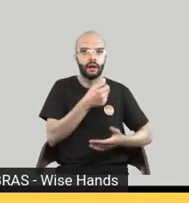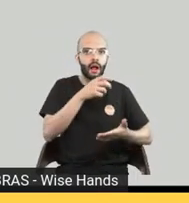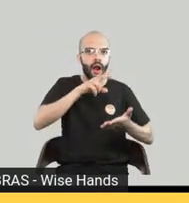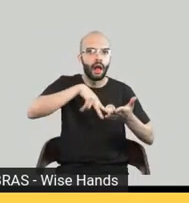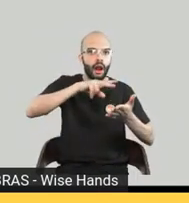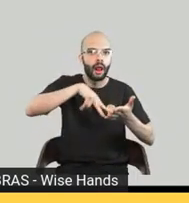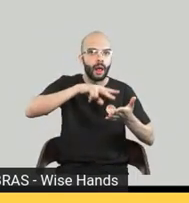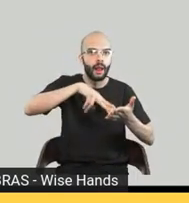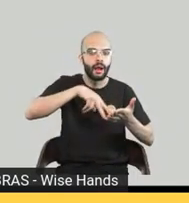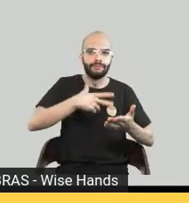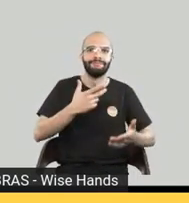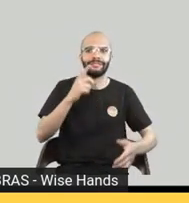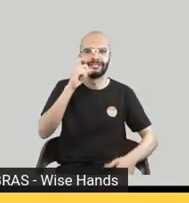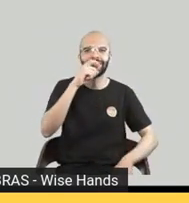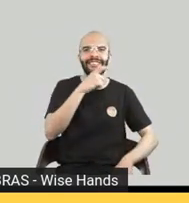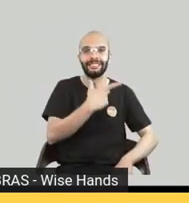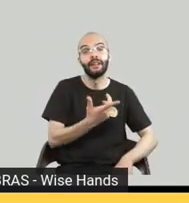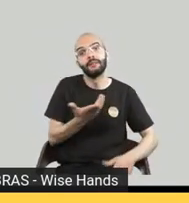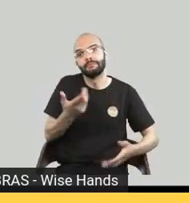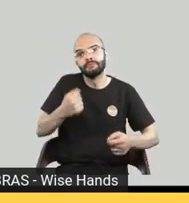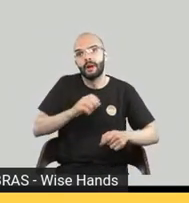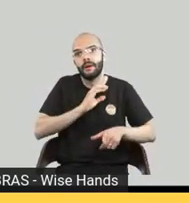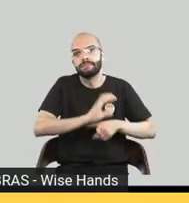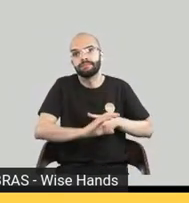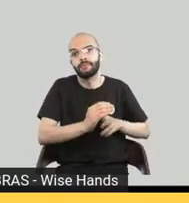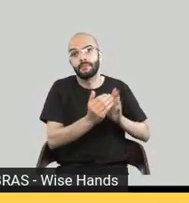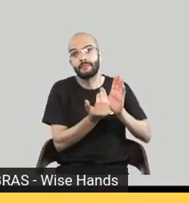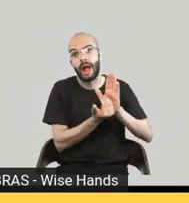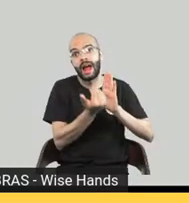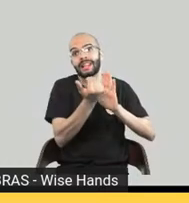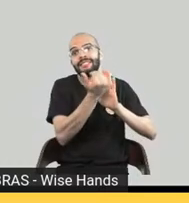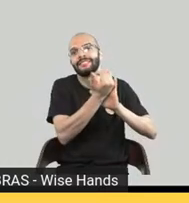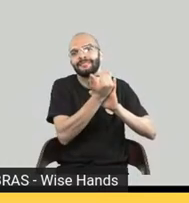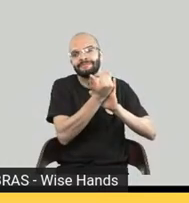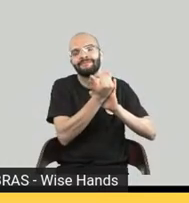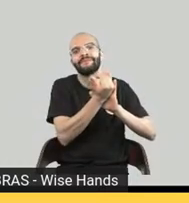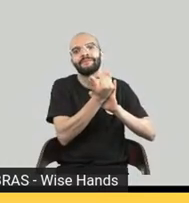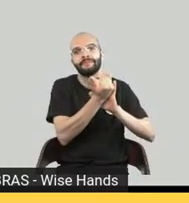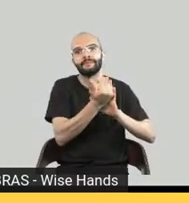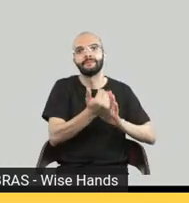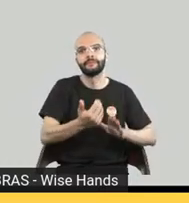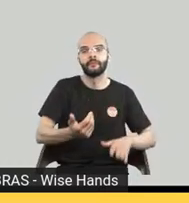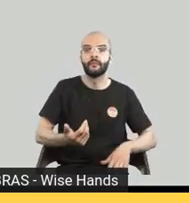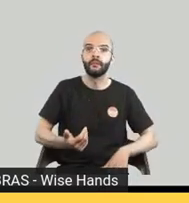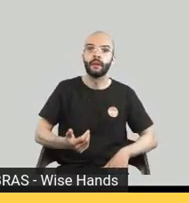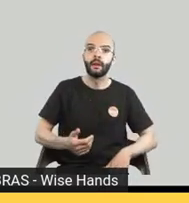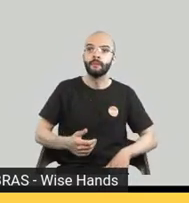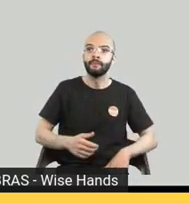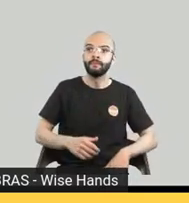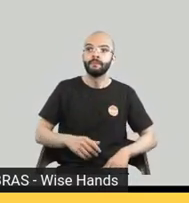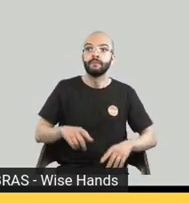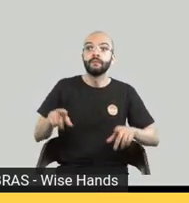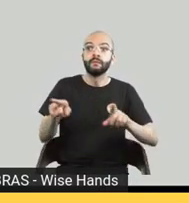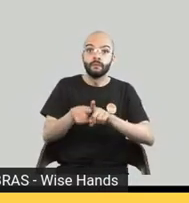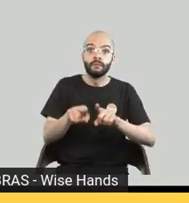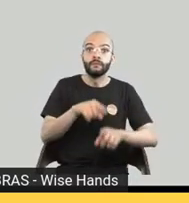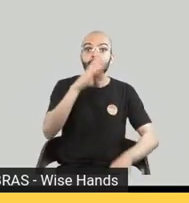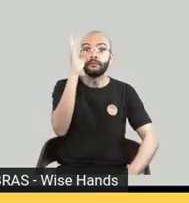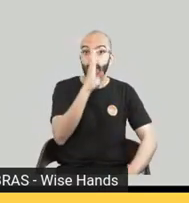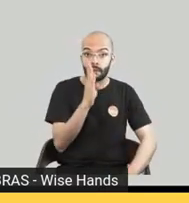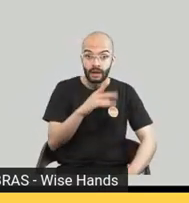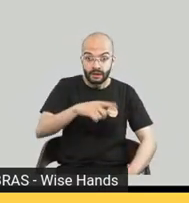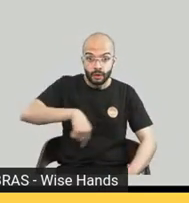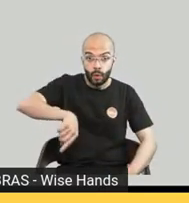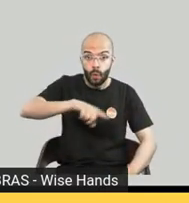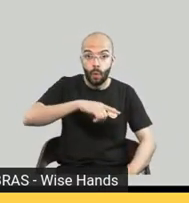gente tem que estar preparado para fazer um investimento maior no estado do mercado brasileiro hoje esses livros a gente não tem a expectativa que esses livros